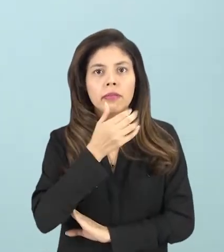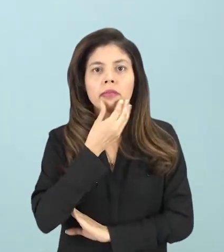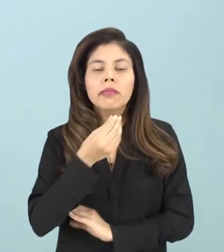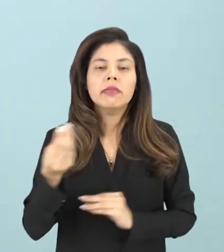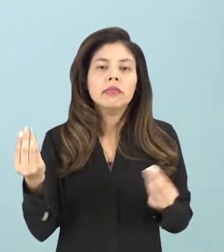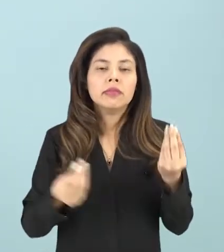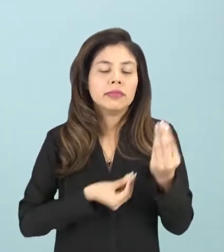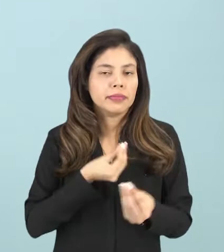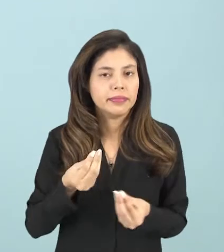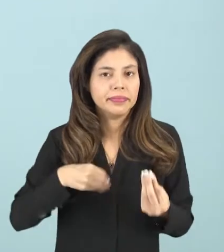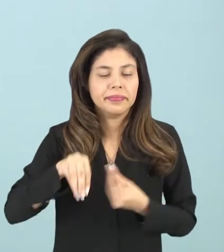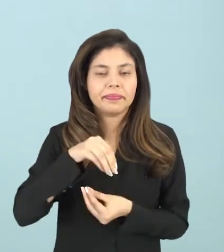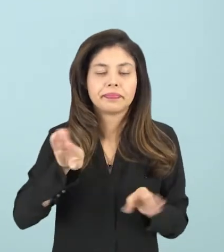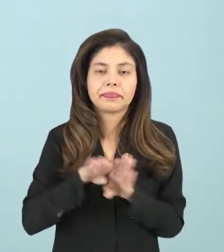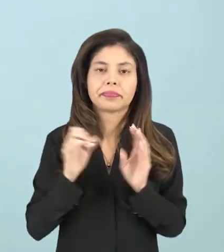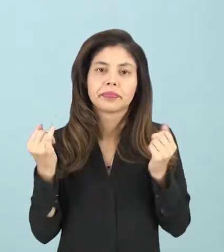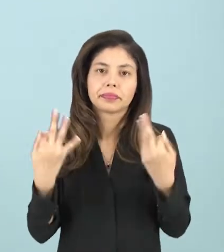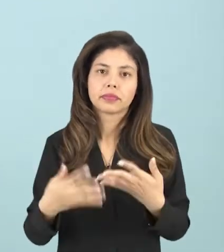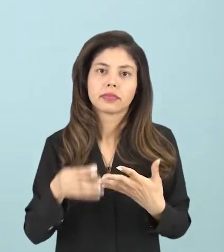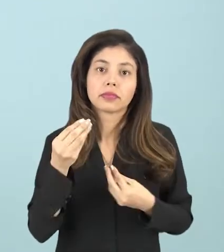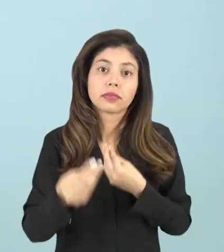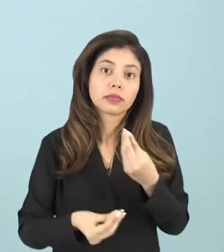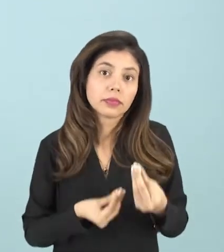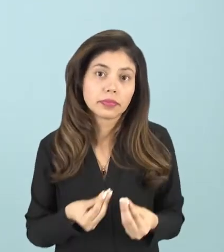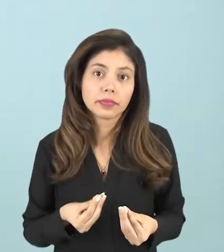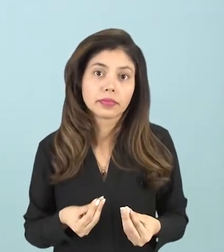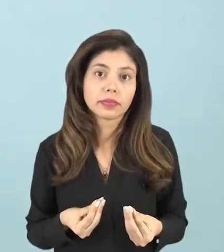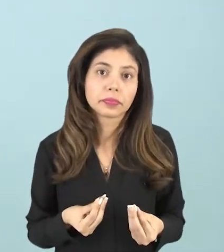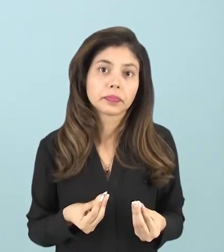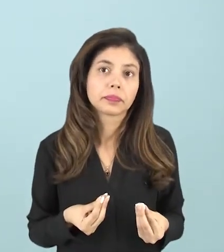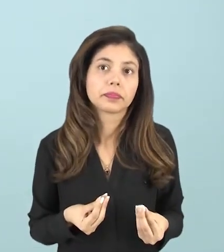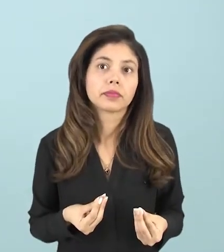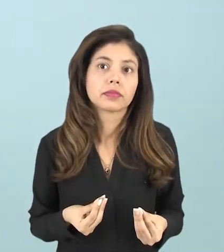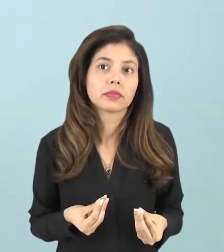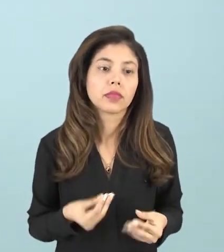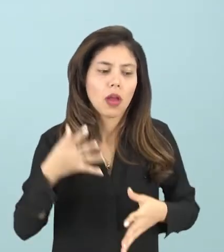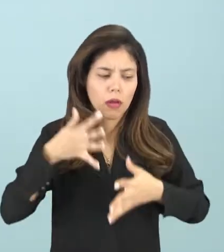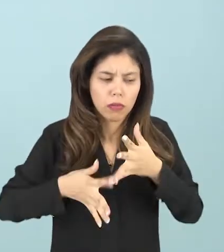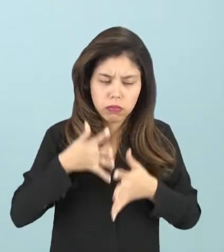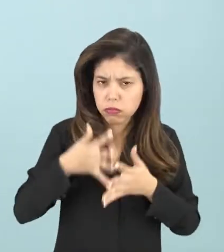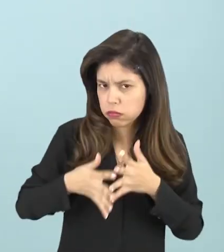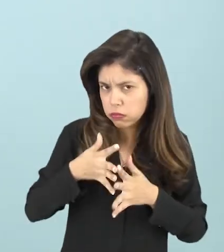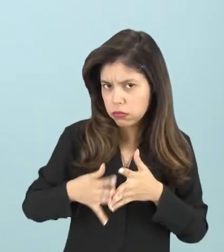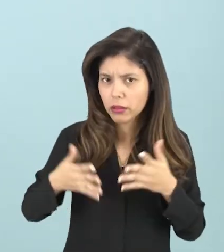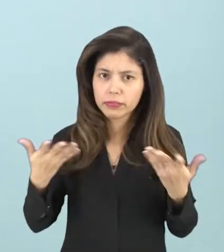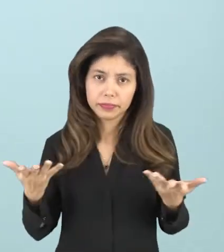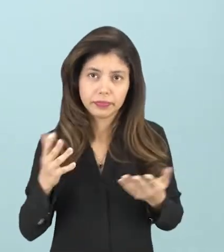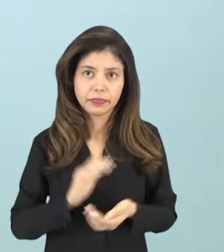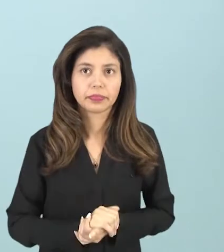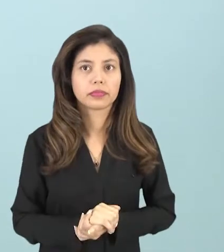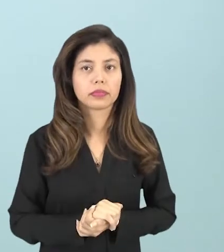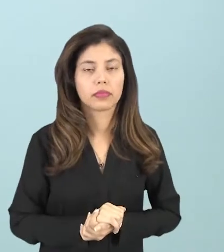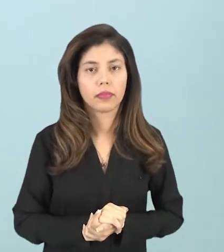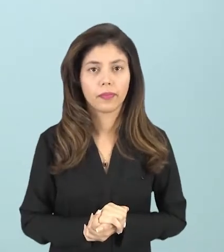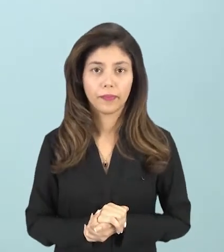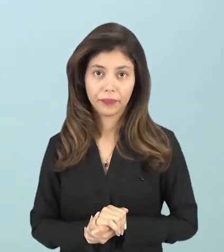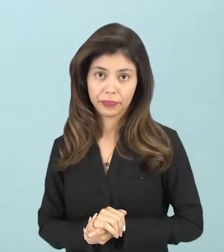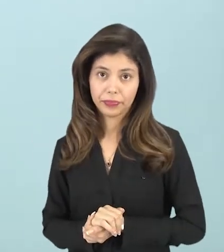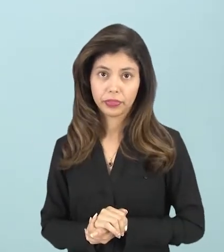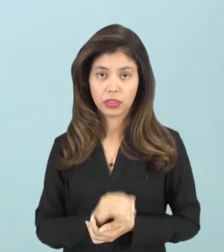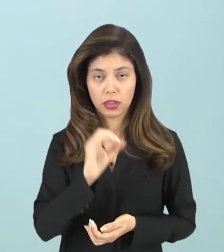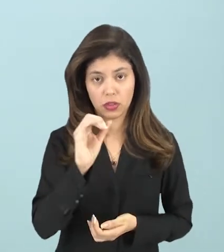comumente, ela é definida, definida, aliás, ela é confundida, essa é a palavra mais adequada, com